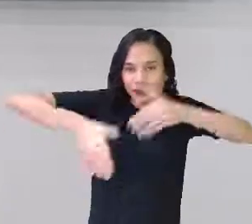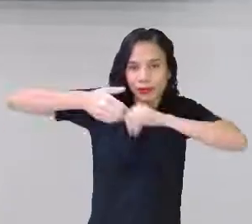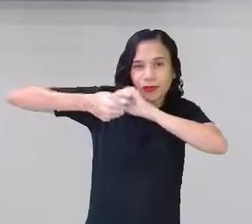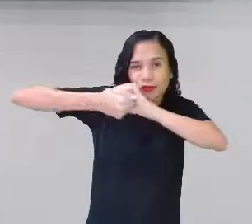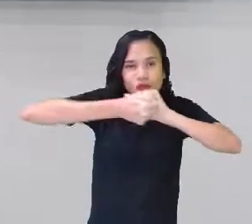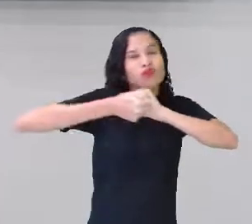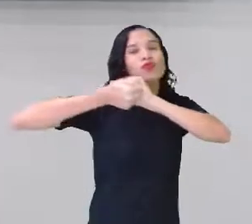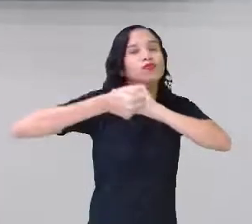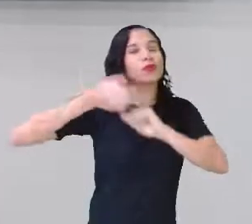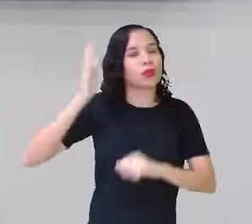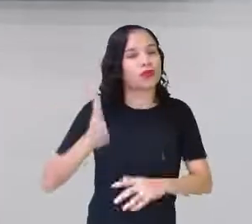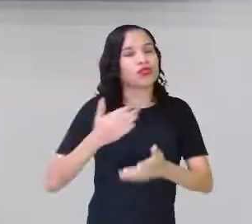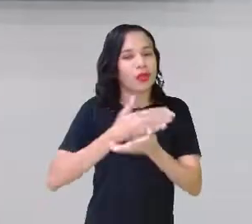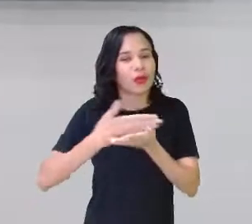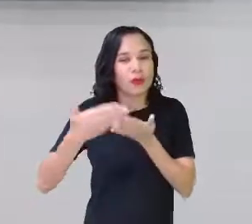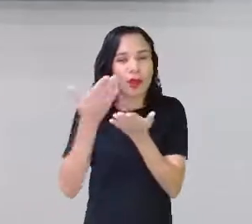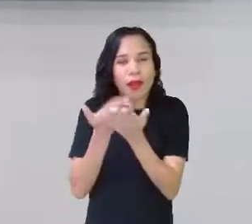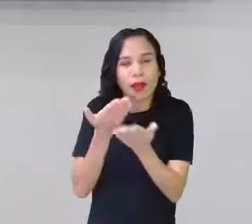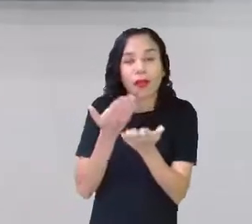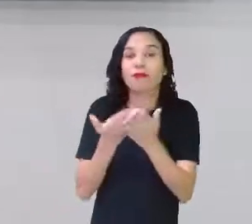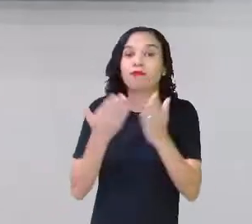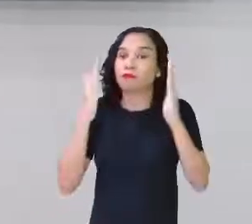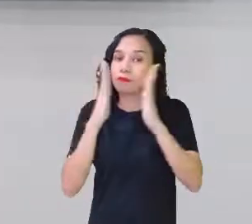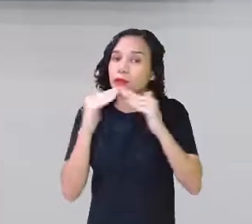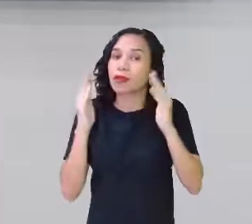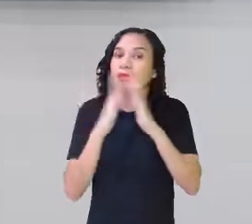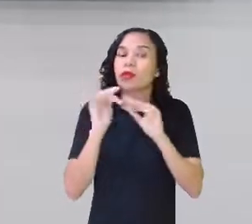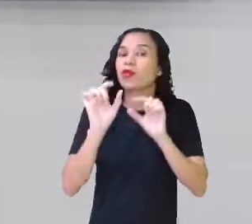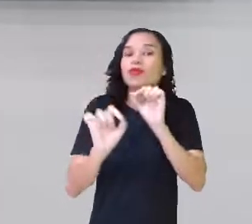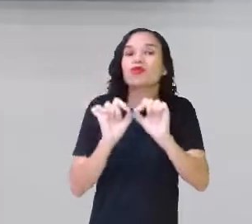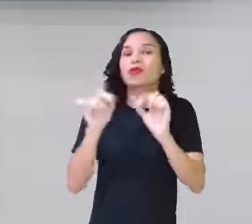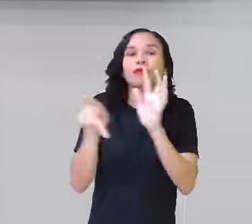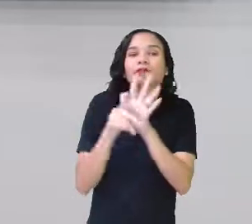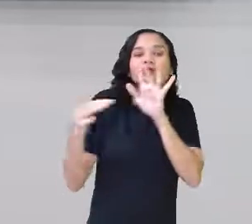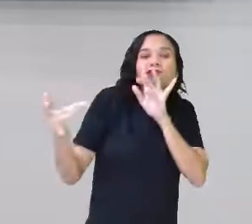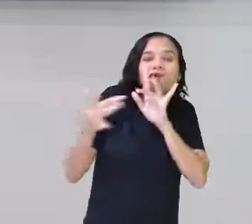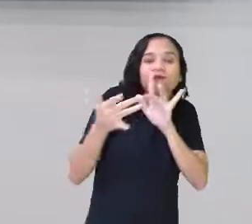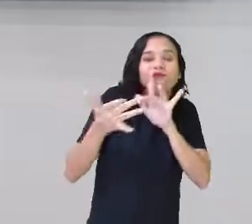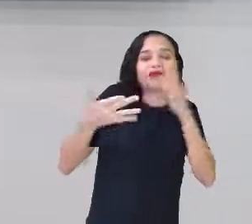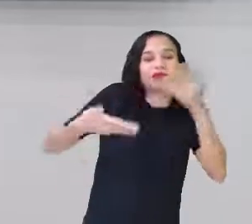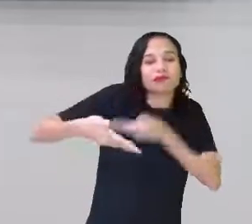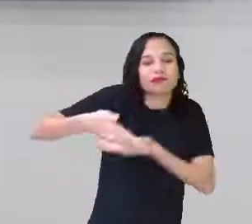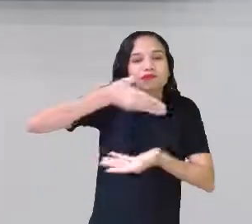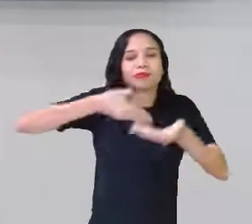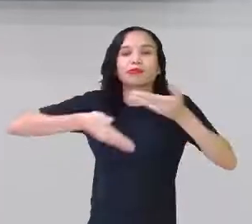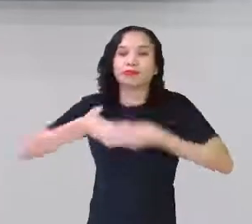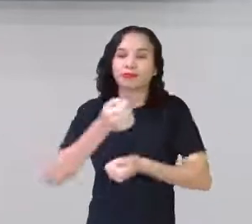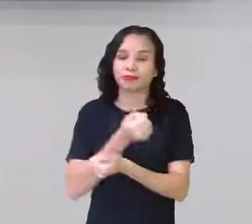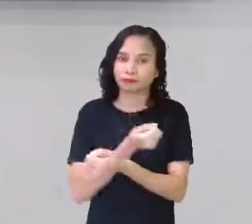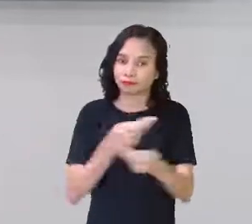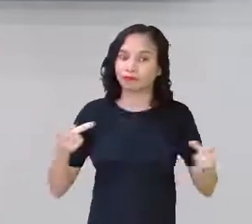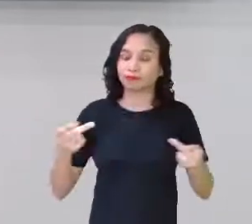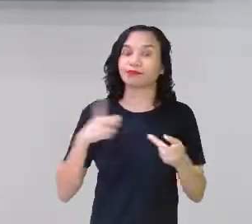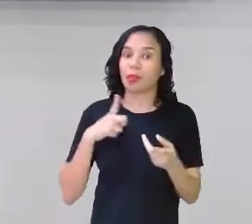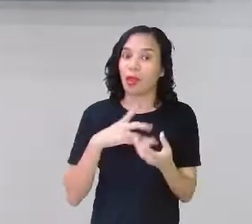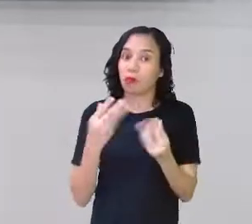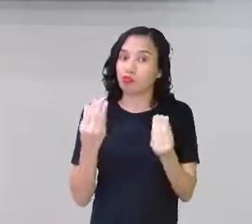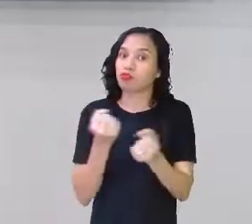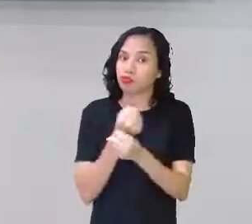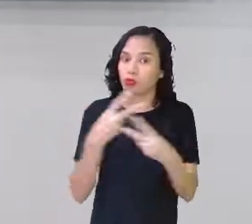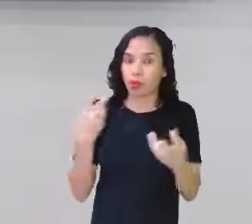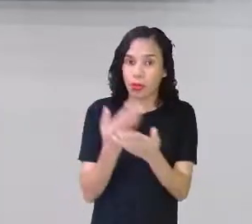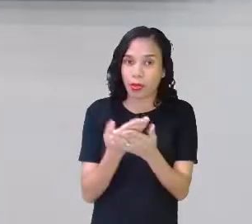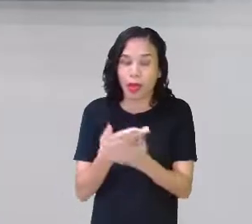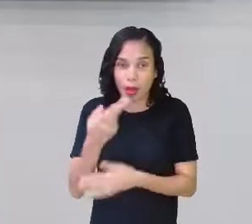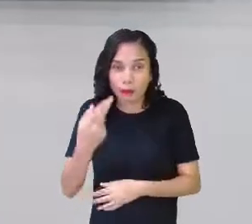vocês. Já começo a aula iniciando pedindo por essa interação, por essa participação, muita coisa na aula